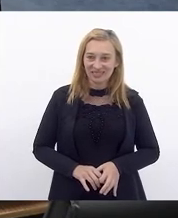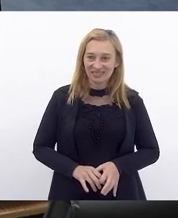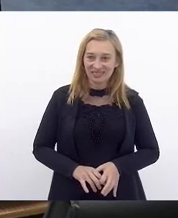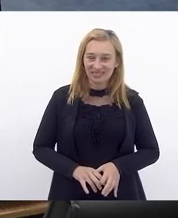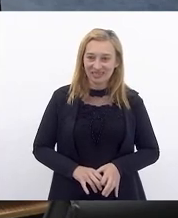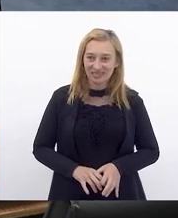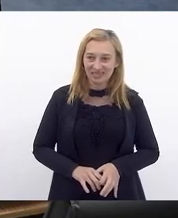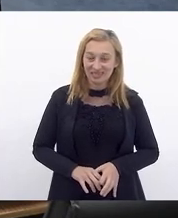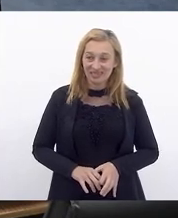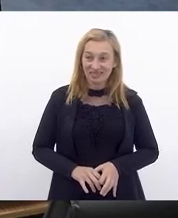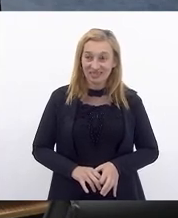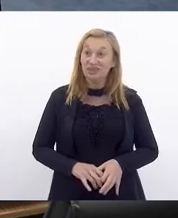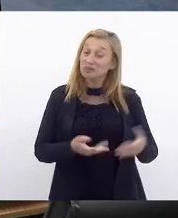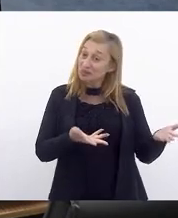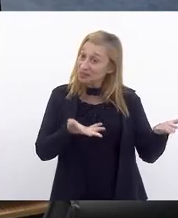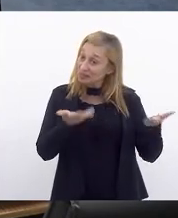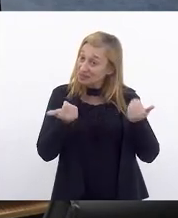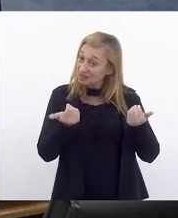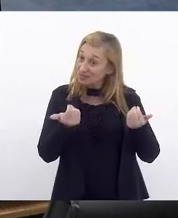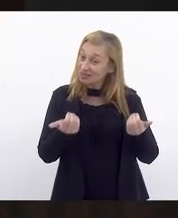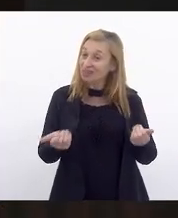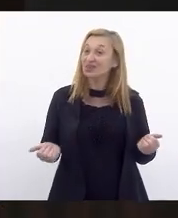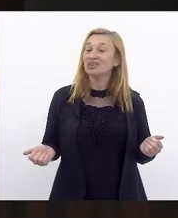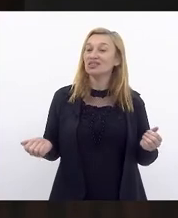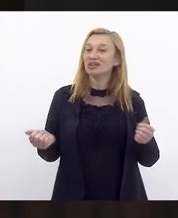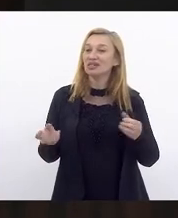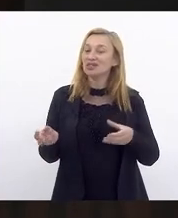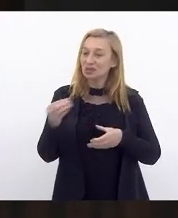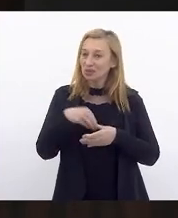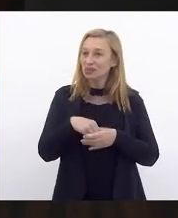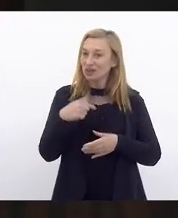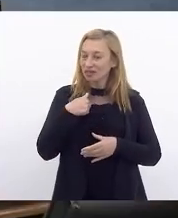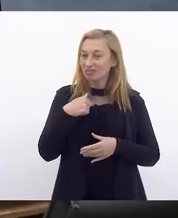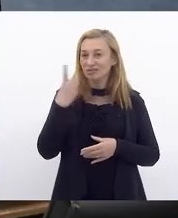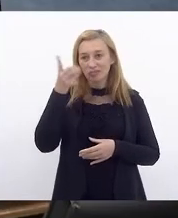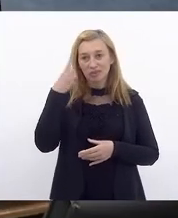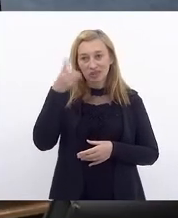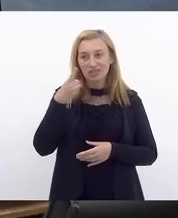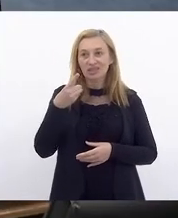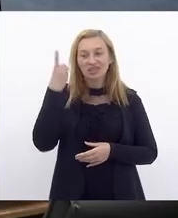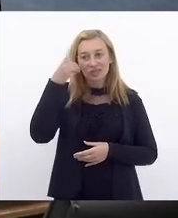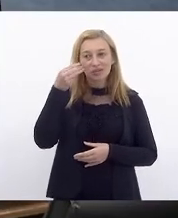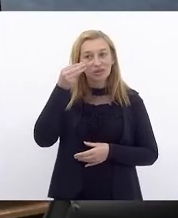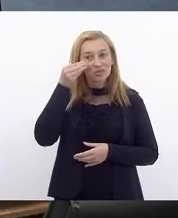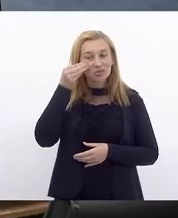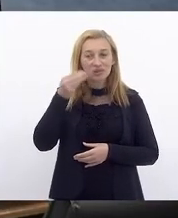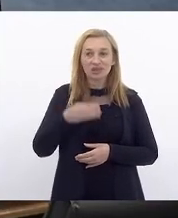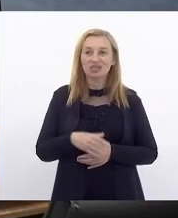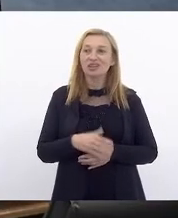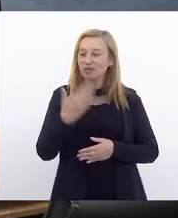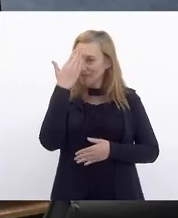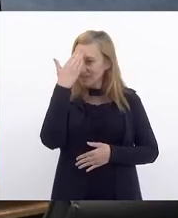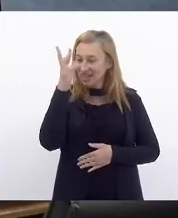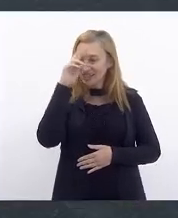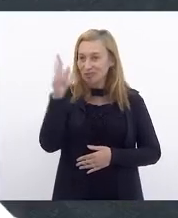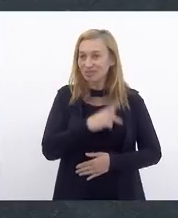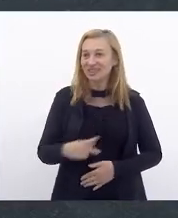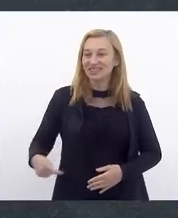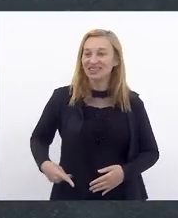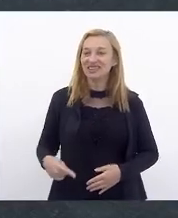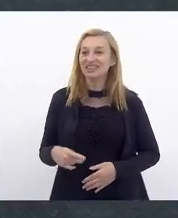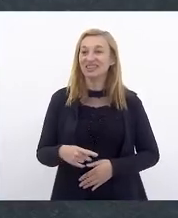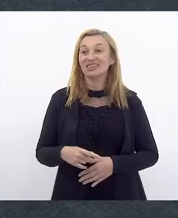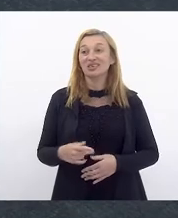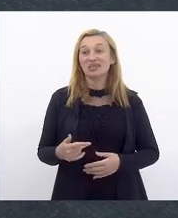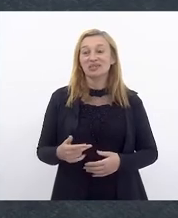Vamos chamá-la. Incluiu, deputada. Incluiu. Deputada Mônica. Obrigada, presidenta. Obrigada